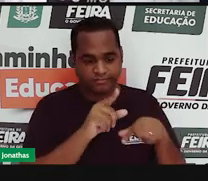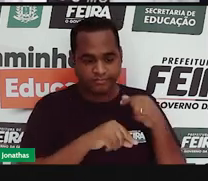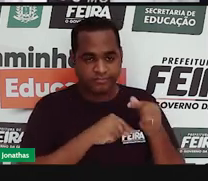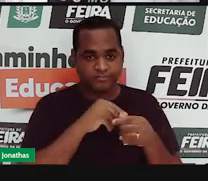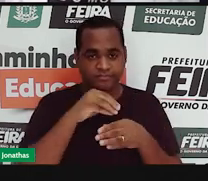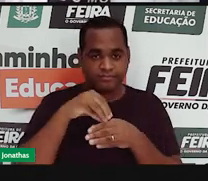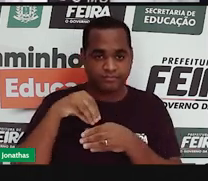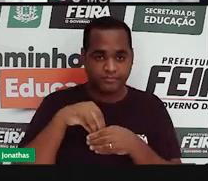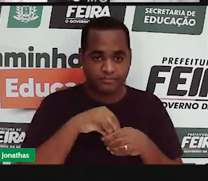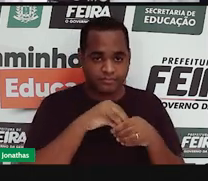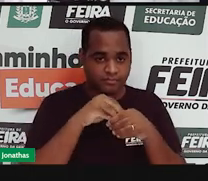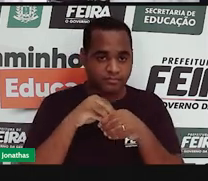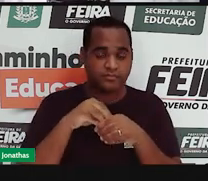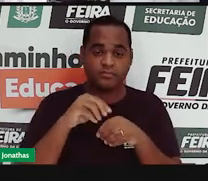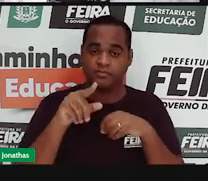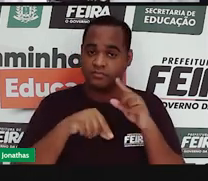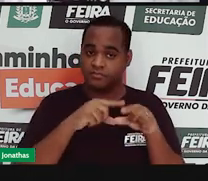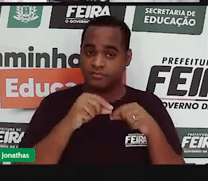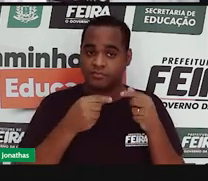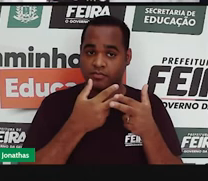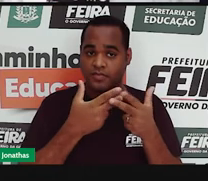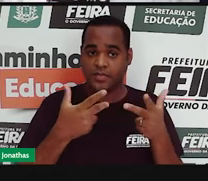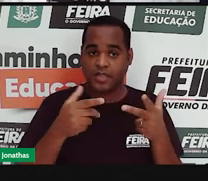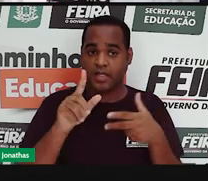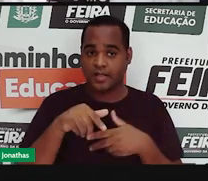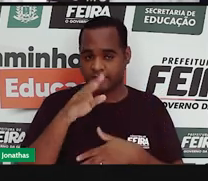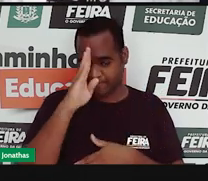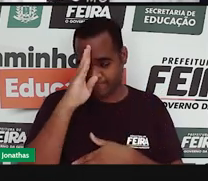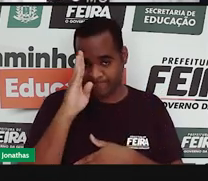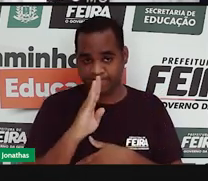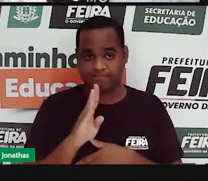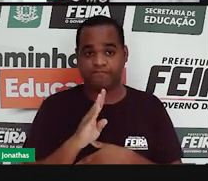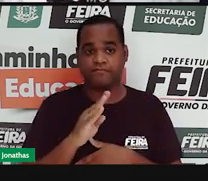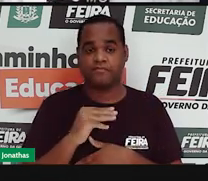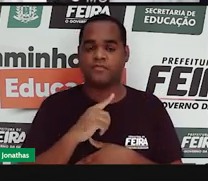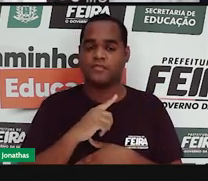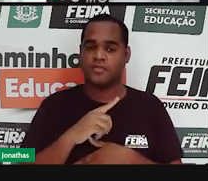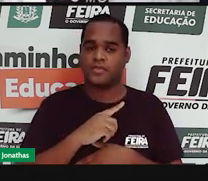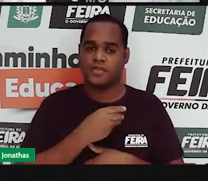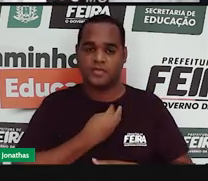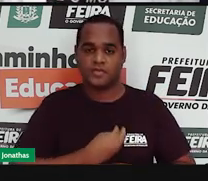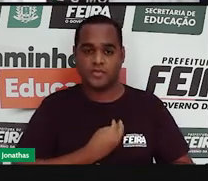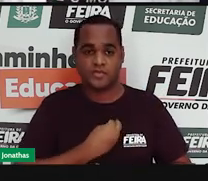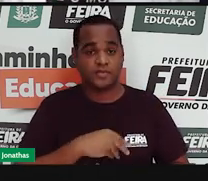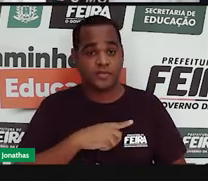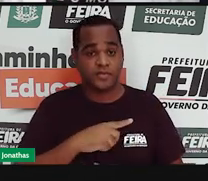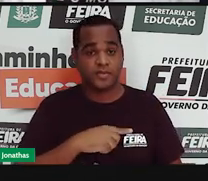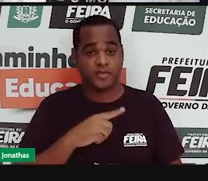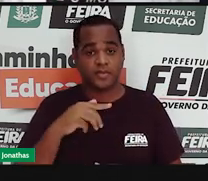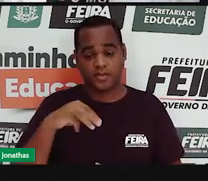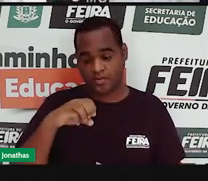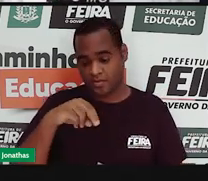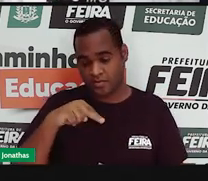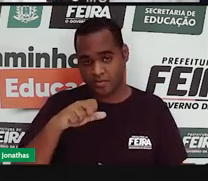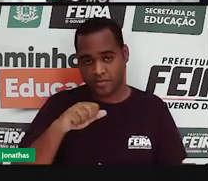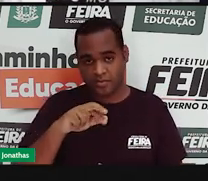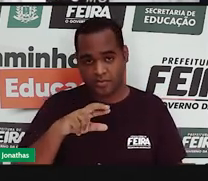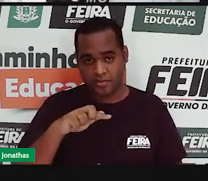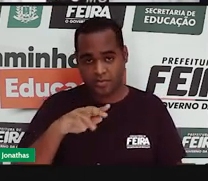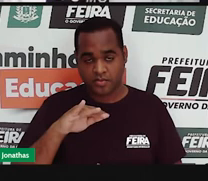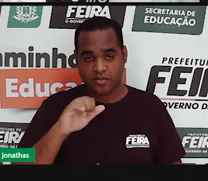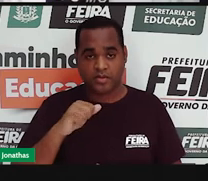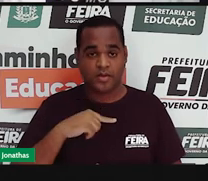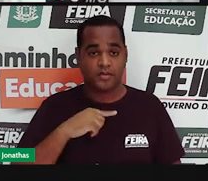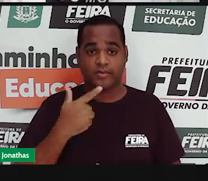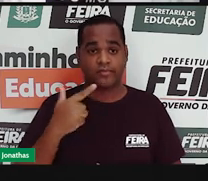assumindo o governo do Brasil. Só que, numa monarquia, você não ter a figura de imperador, isso